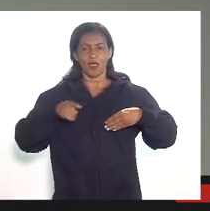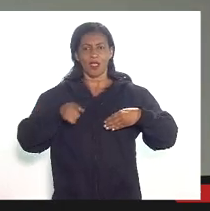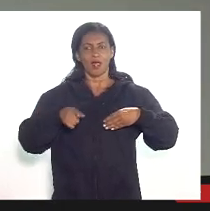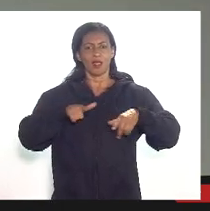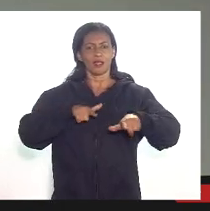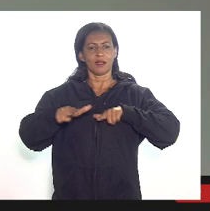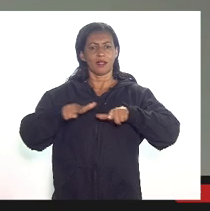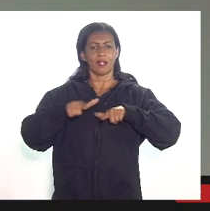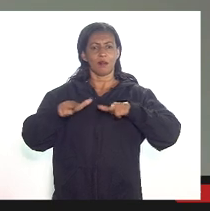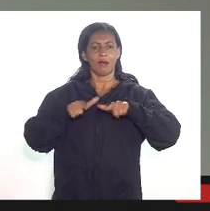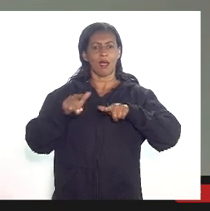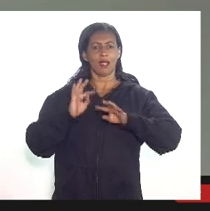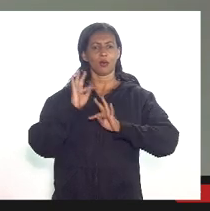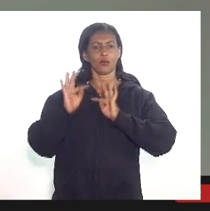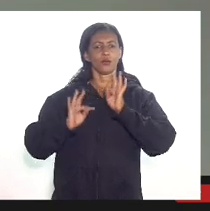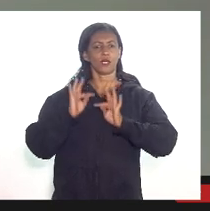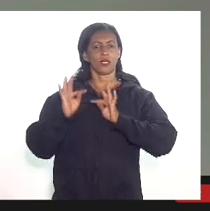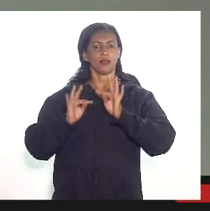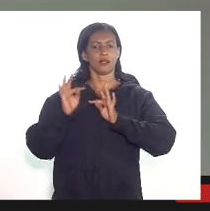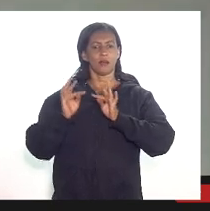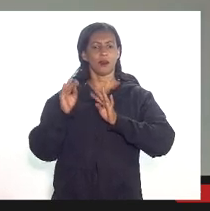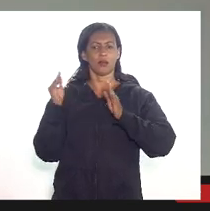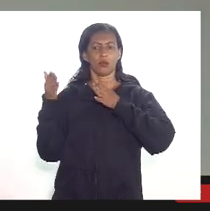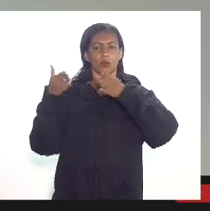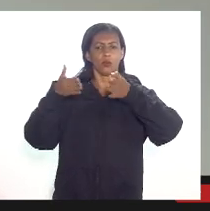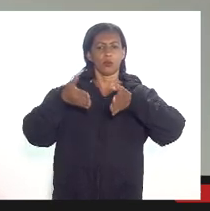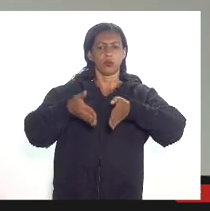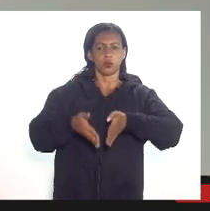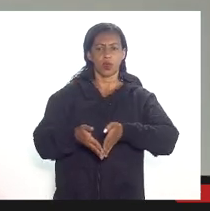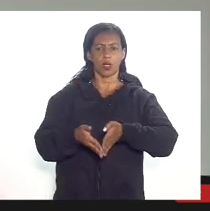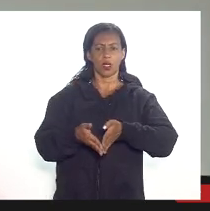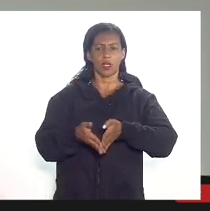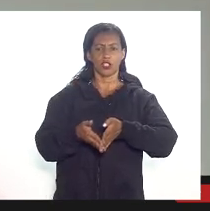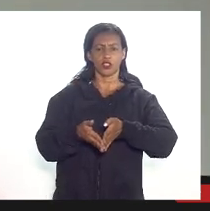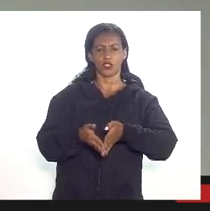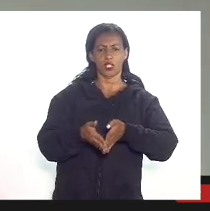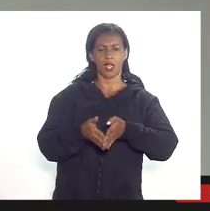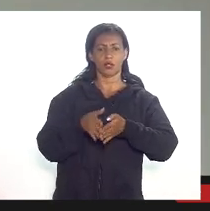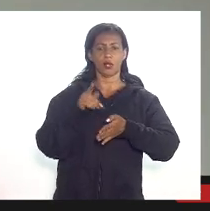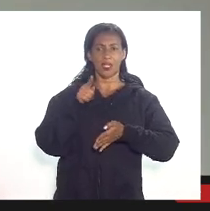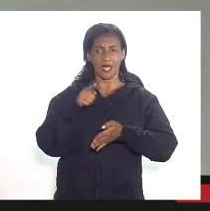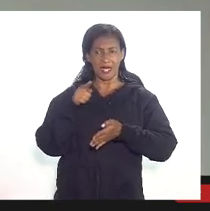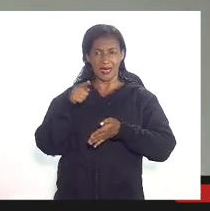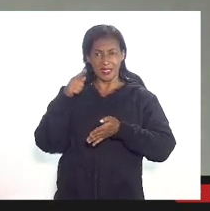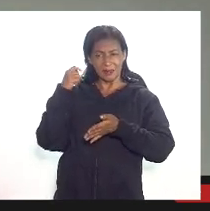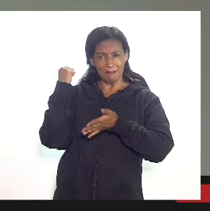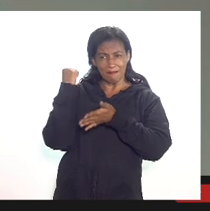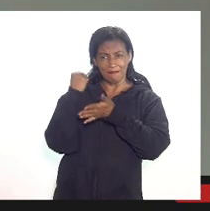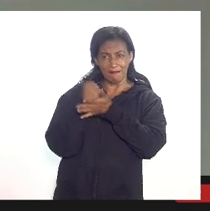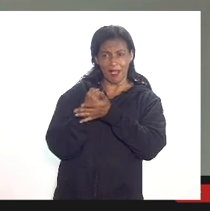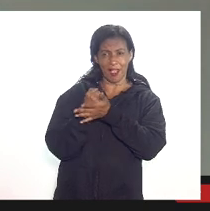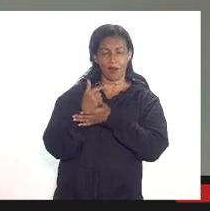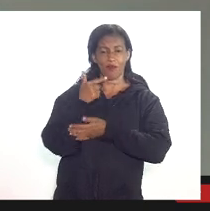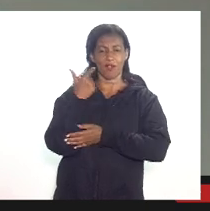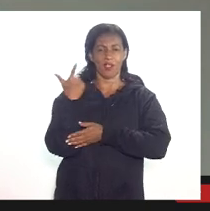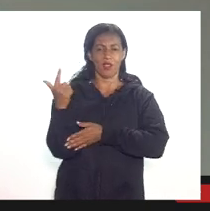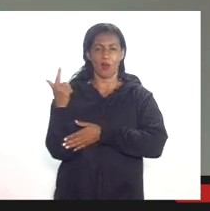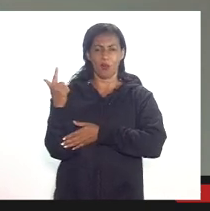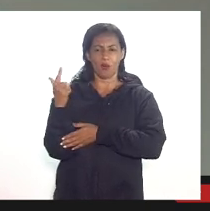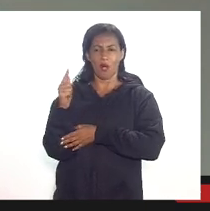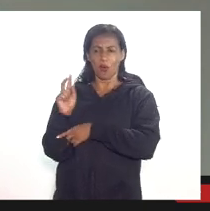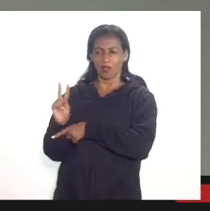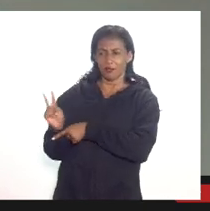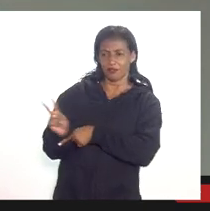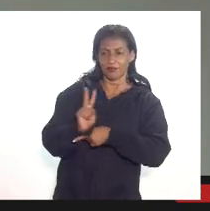especial chamado TTE voltado ao setor. O marco regulatório vai dar, de fato, uma outra ferramenta de fiscalização para a